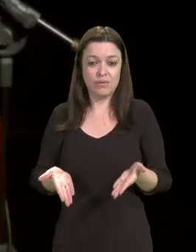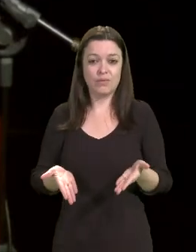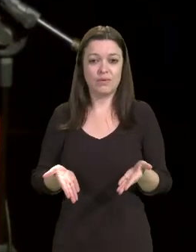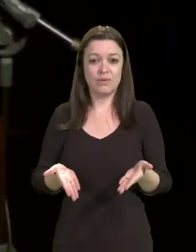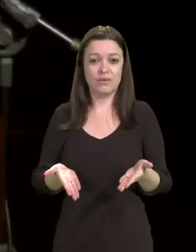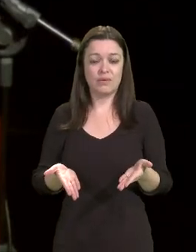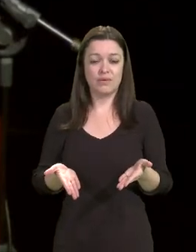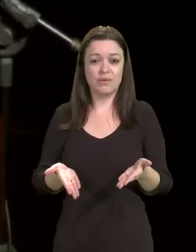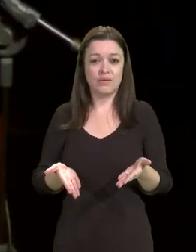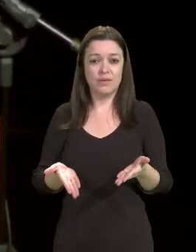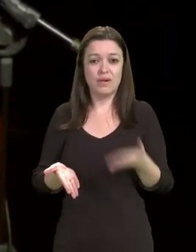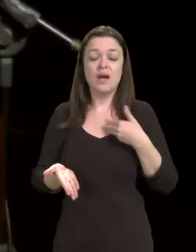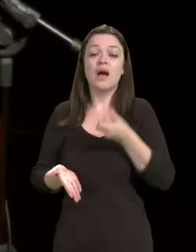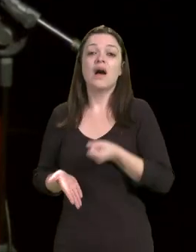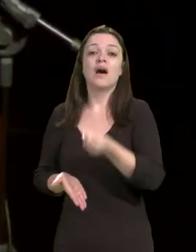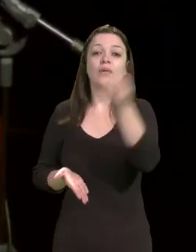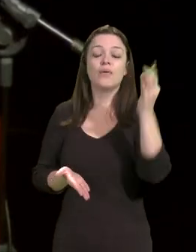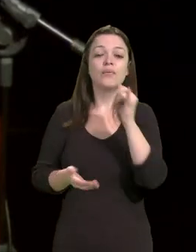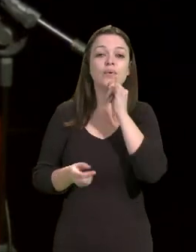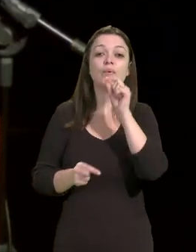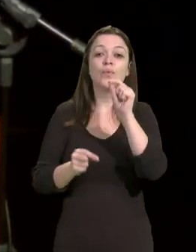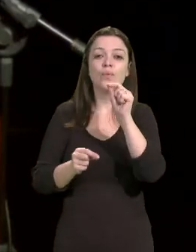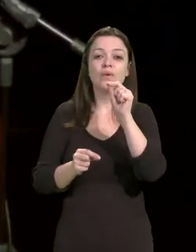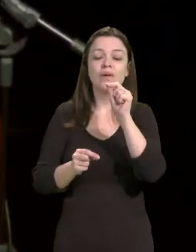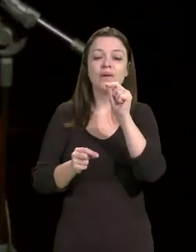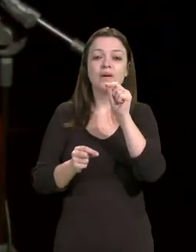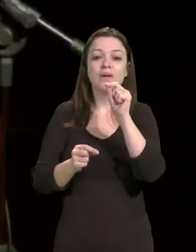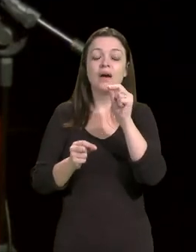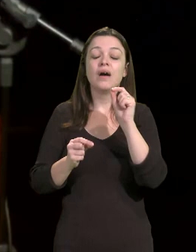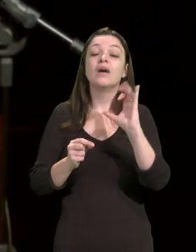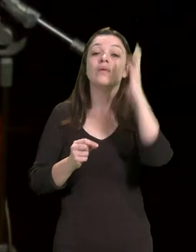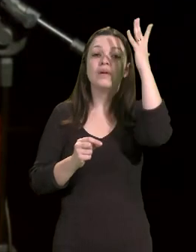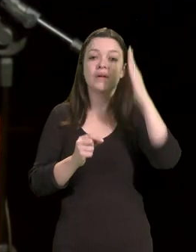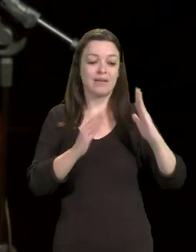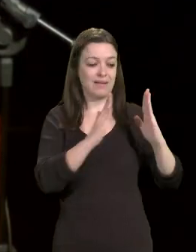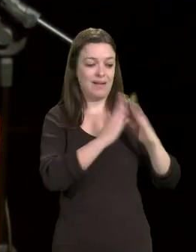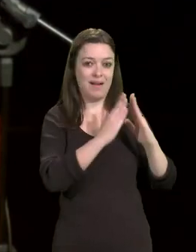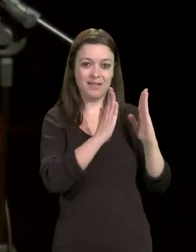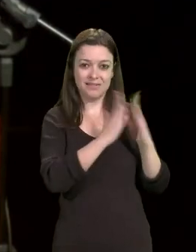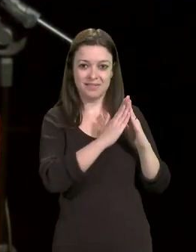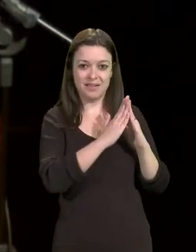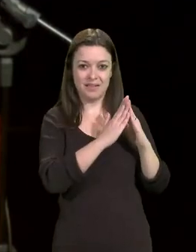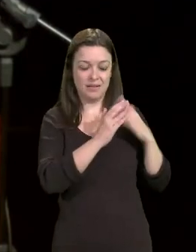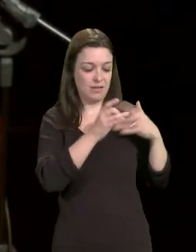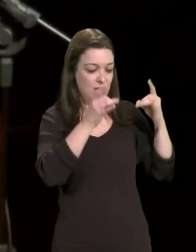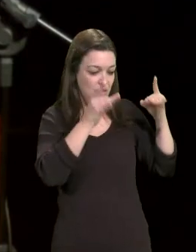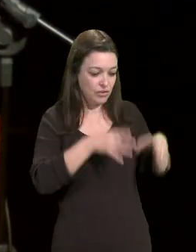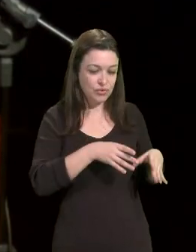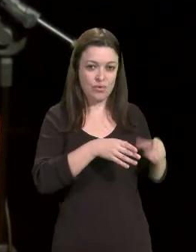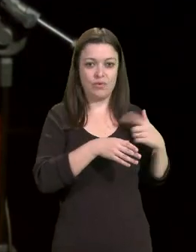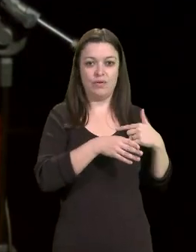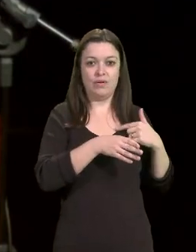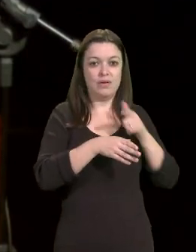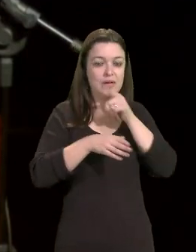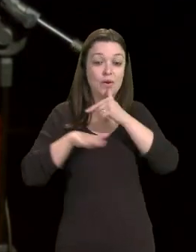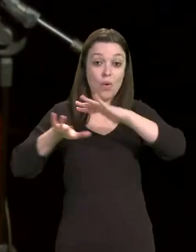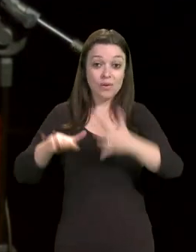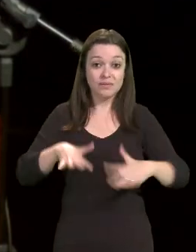aqueles que deixaram as suas casas, que atravessaram o oceano,